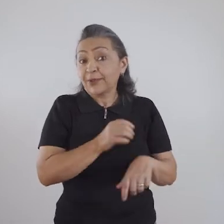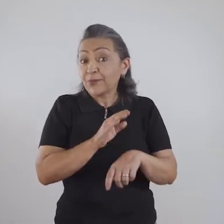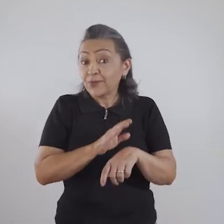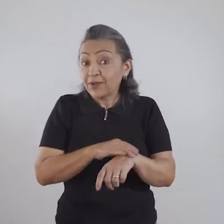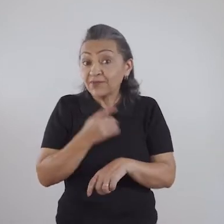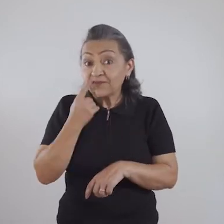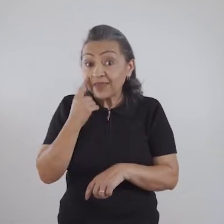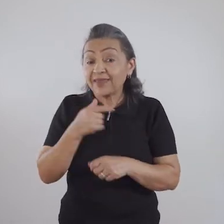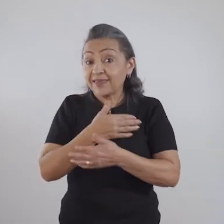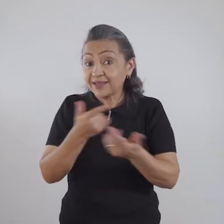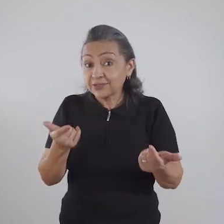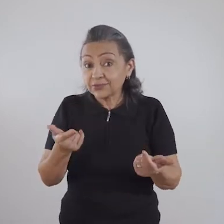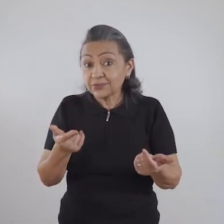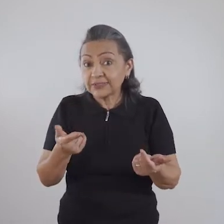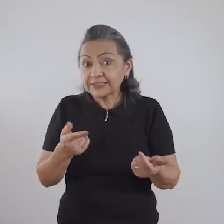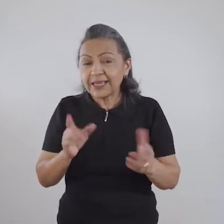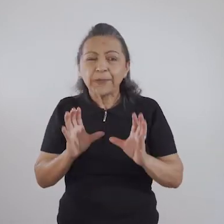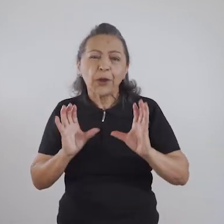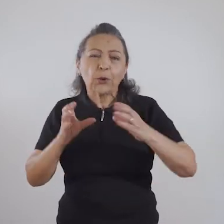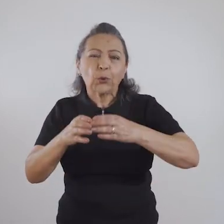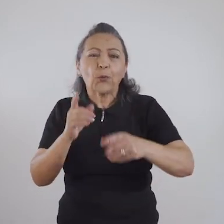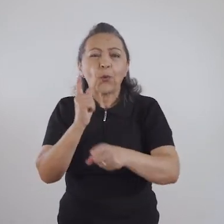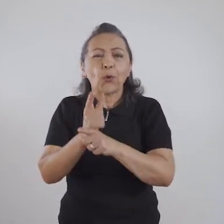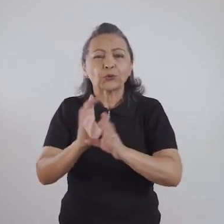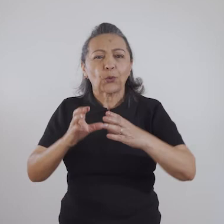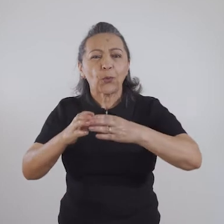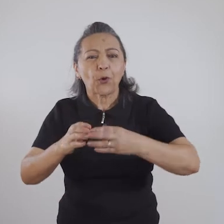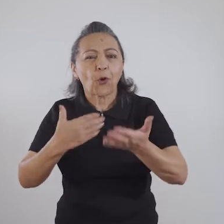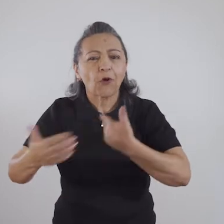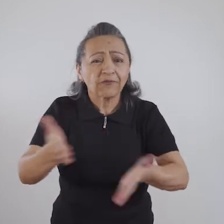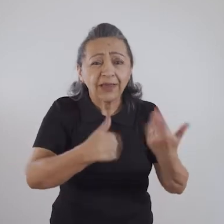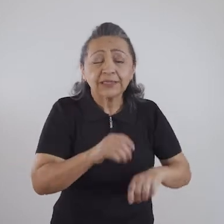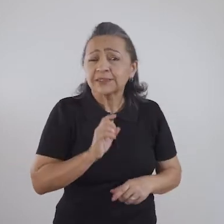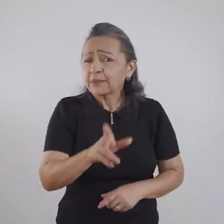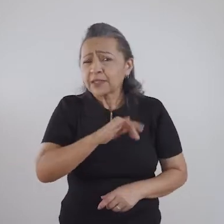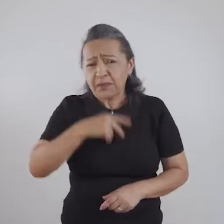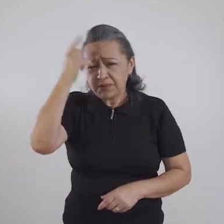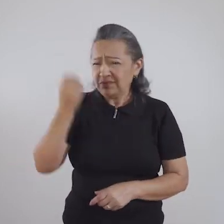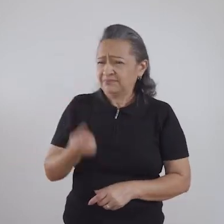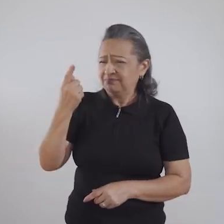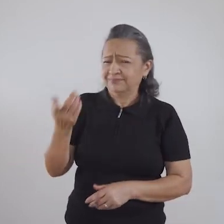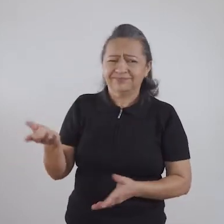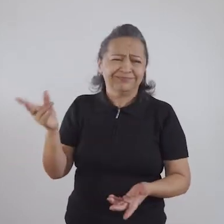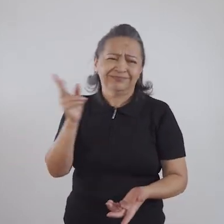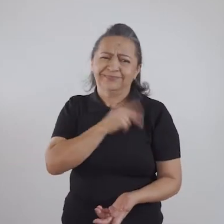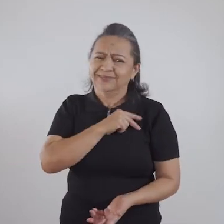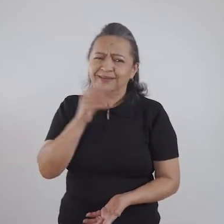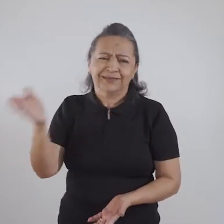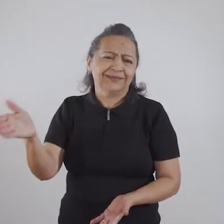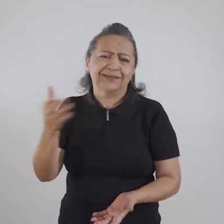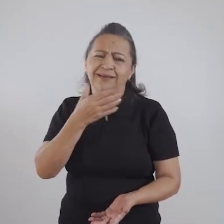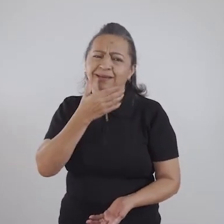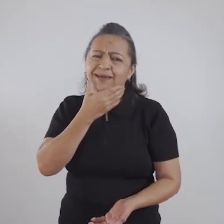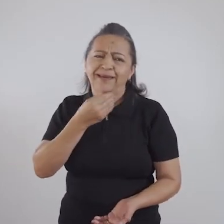uma pessoa mais jovem do que eu. Quando você fala isso, quando você coloca na roda, como a gente diz, sempre vai ter alguém